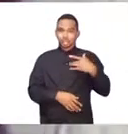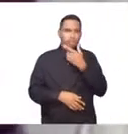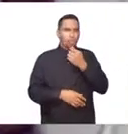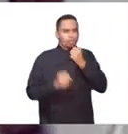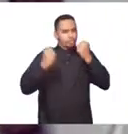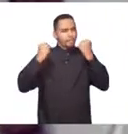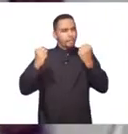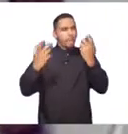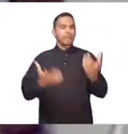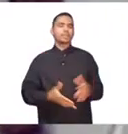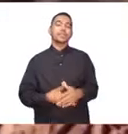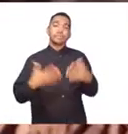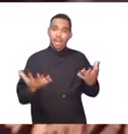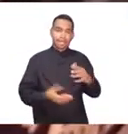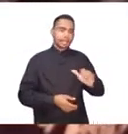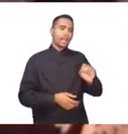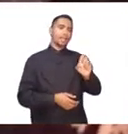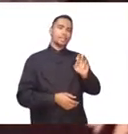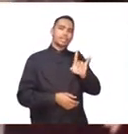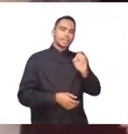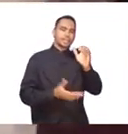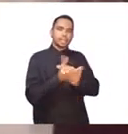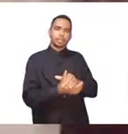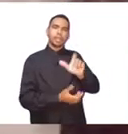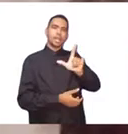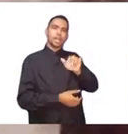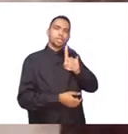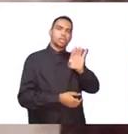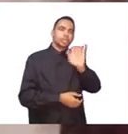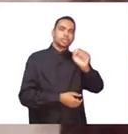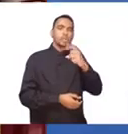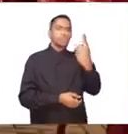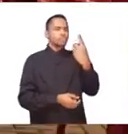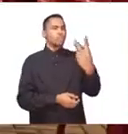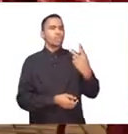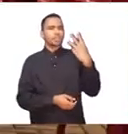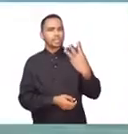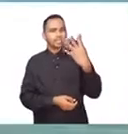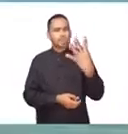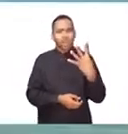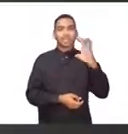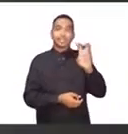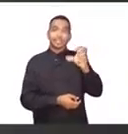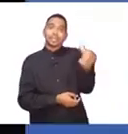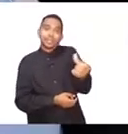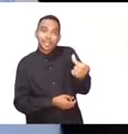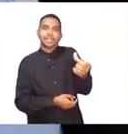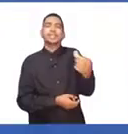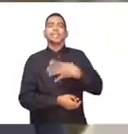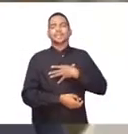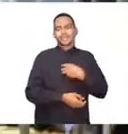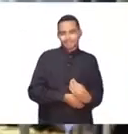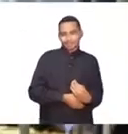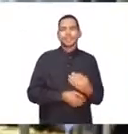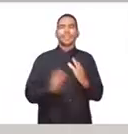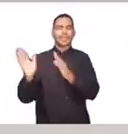área da saúde. Ô véi macho, pois bem, Astério Tinoco casou-se com Lanús e Animelo e tiveram um, dois, três, quatro,